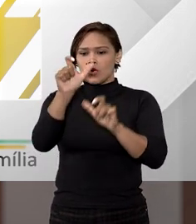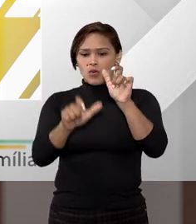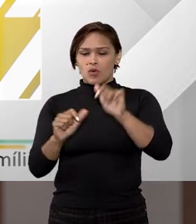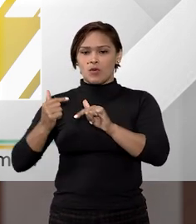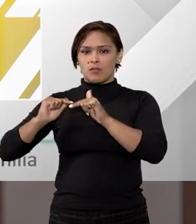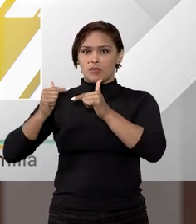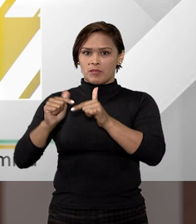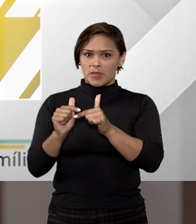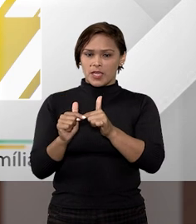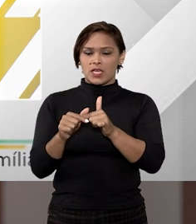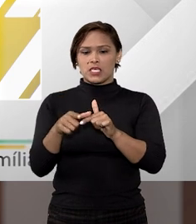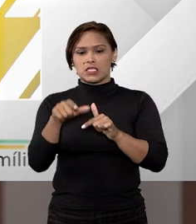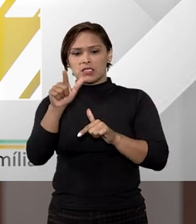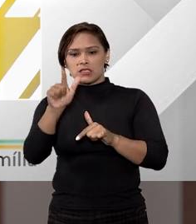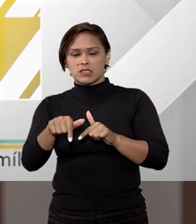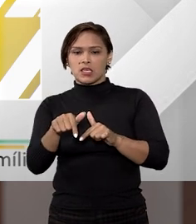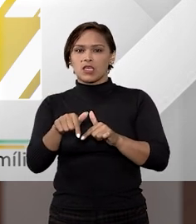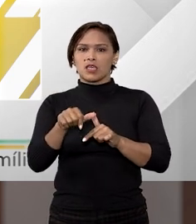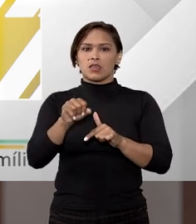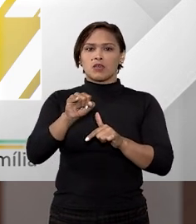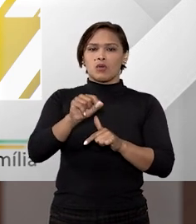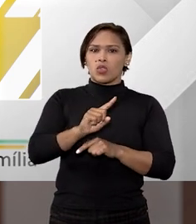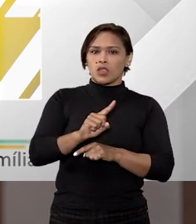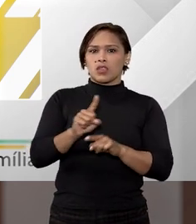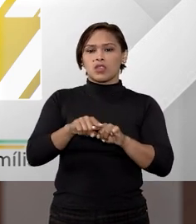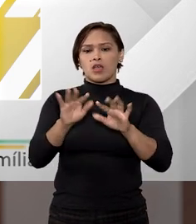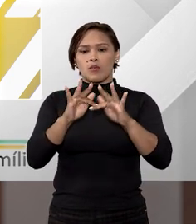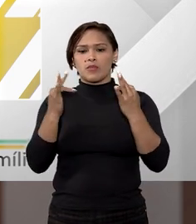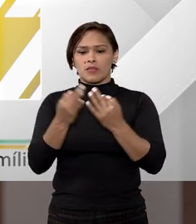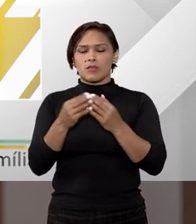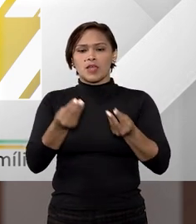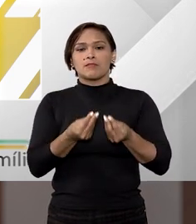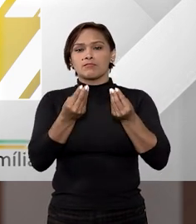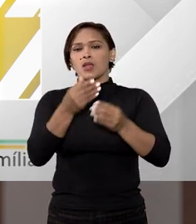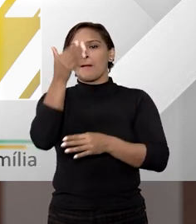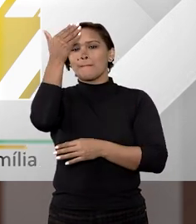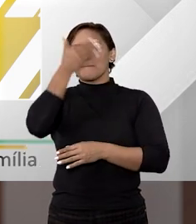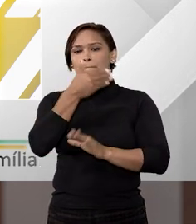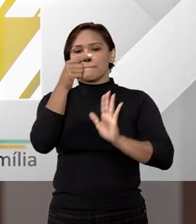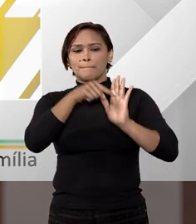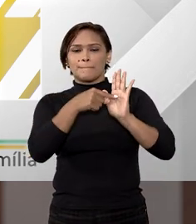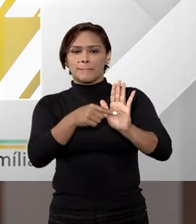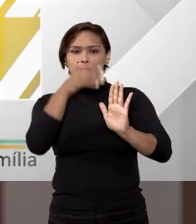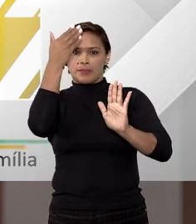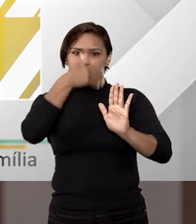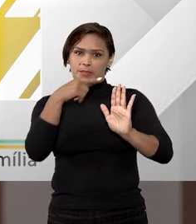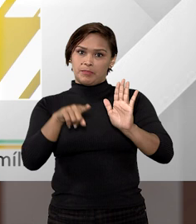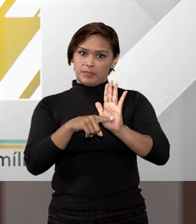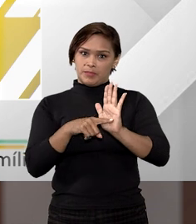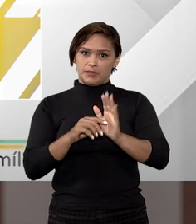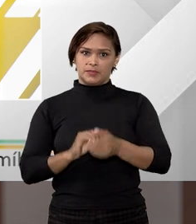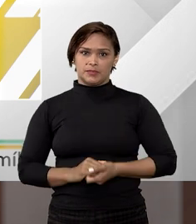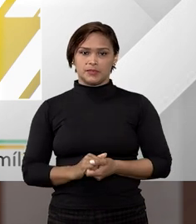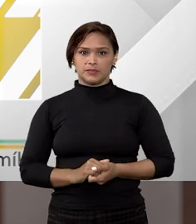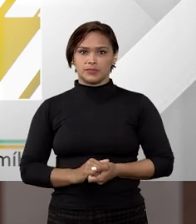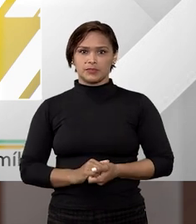certo bem-ser ou não bem de família? A quem cabe apresentar provas da natureza do bem em questão?